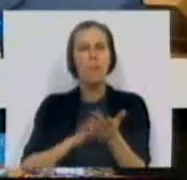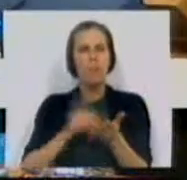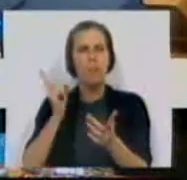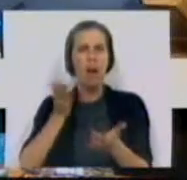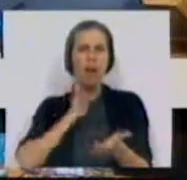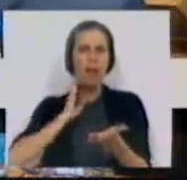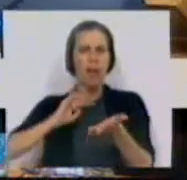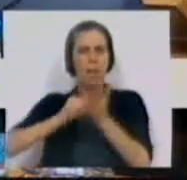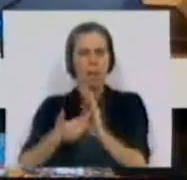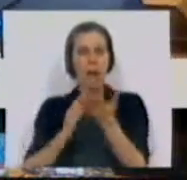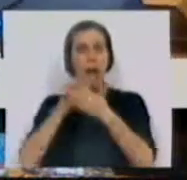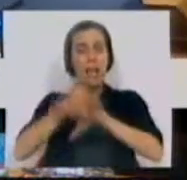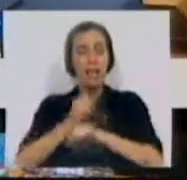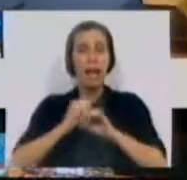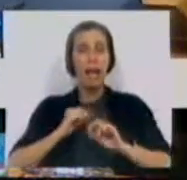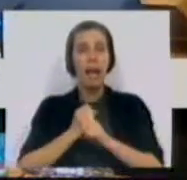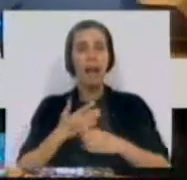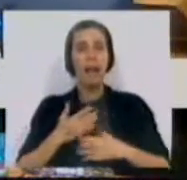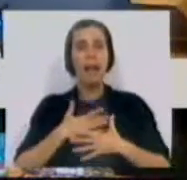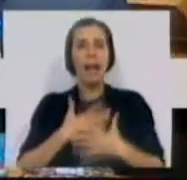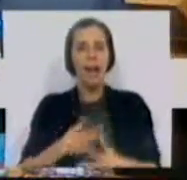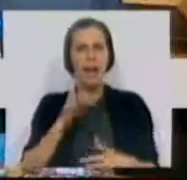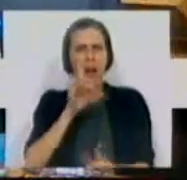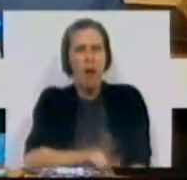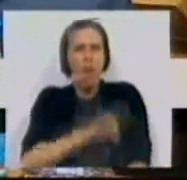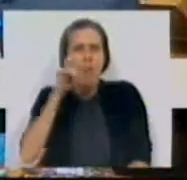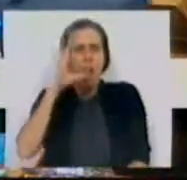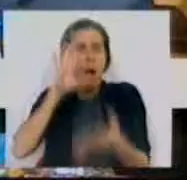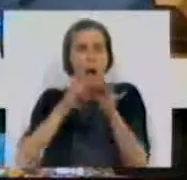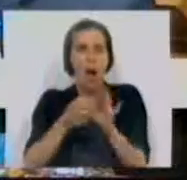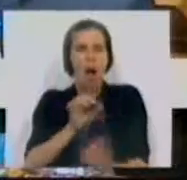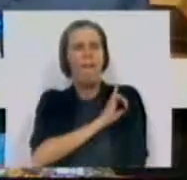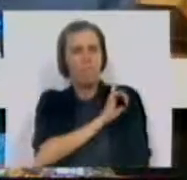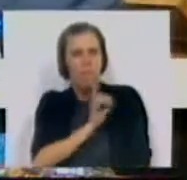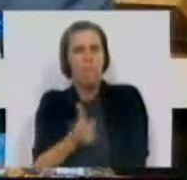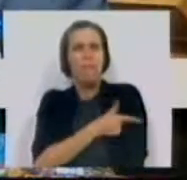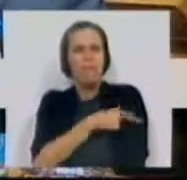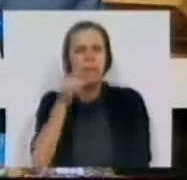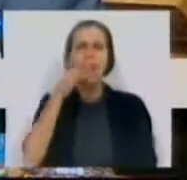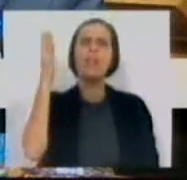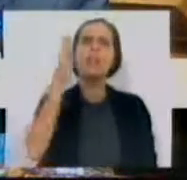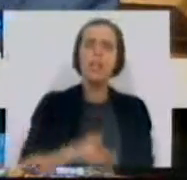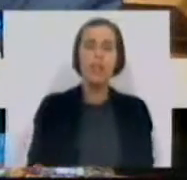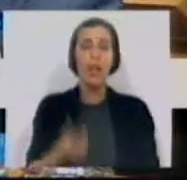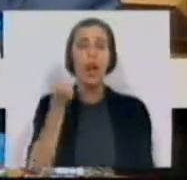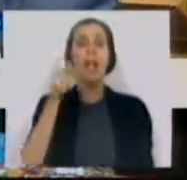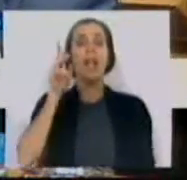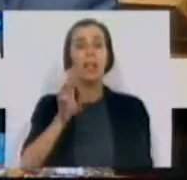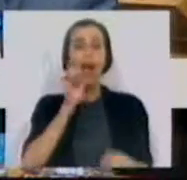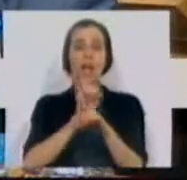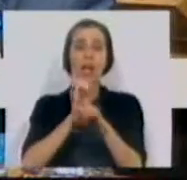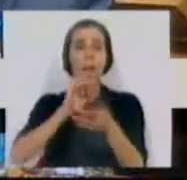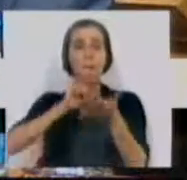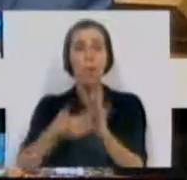acesso à carreira completamente iníquas. Até se chega ao desplante de dizer que as taxas para essas